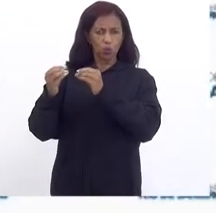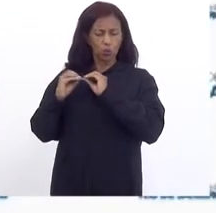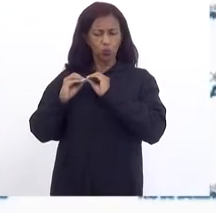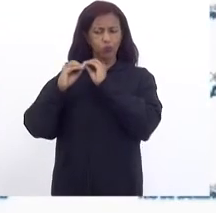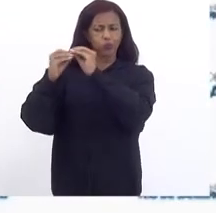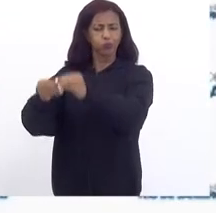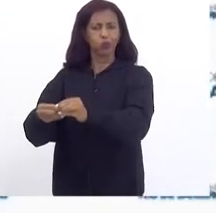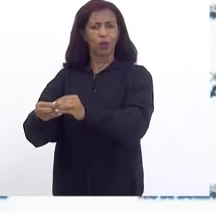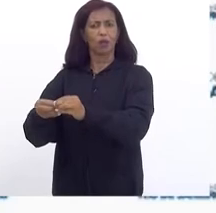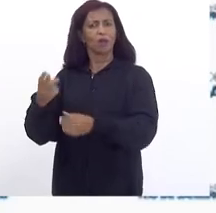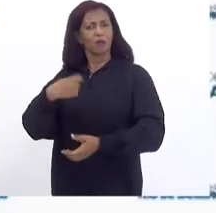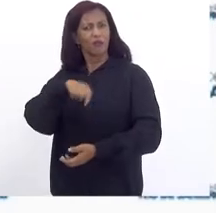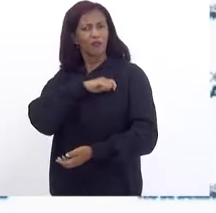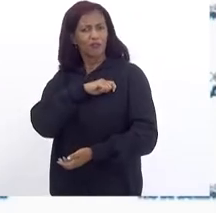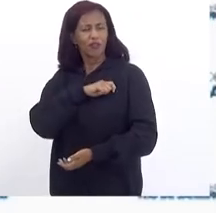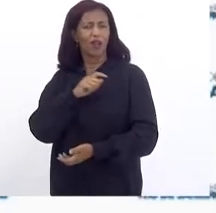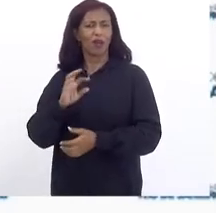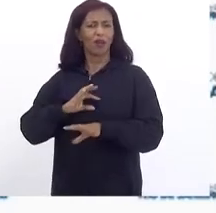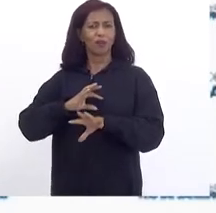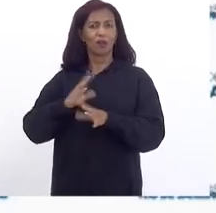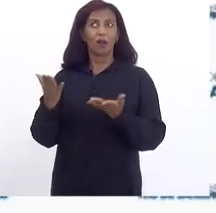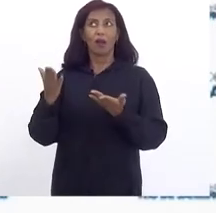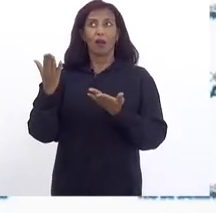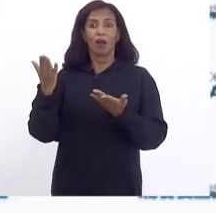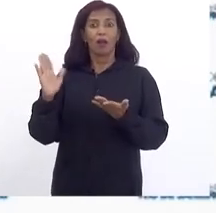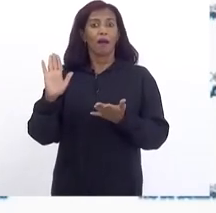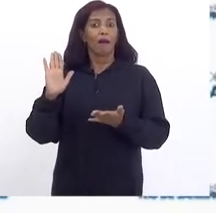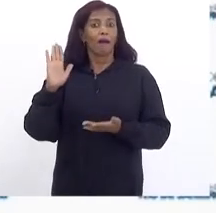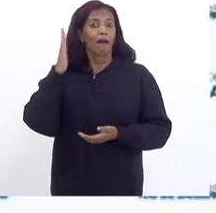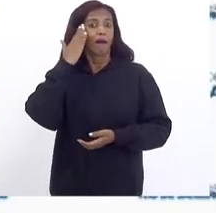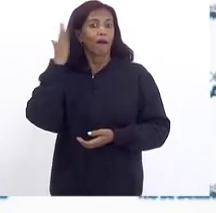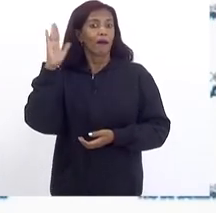Incentivos Fiscais Graças a Deus